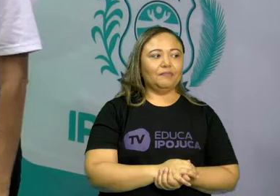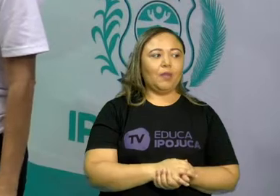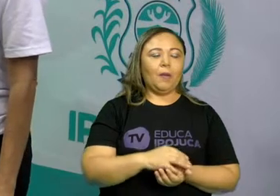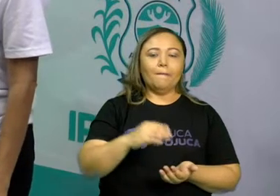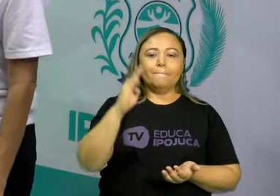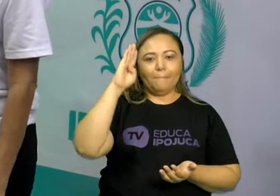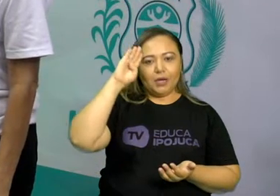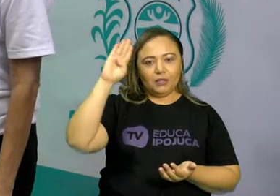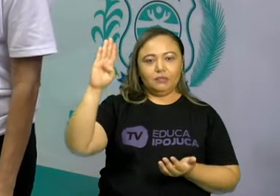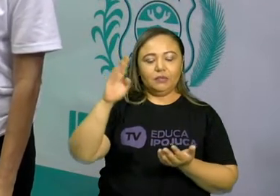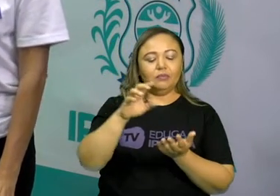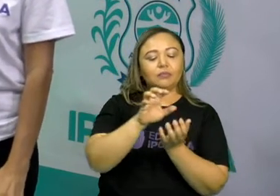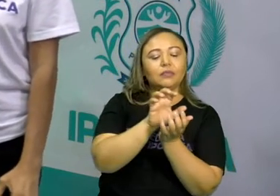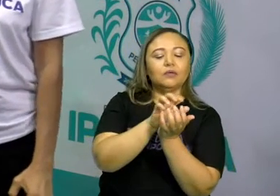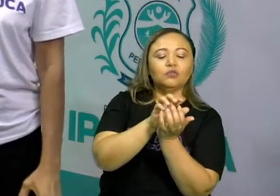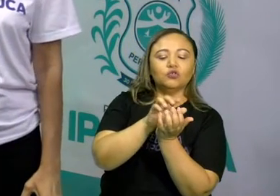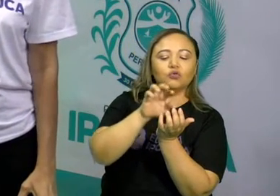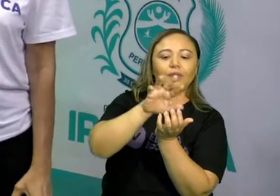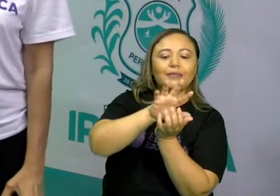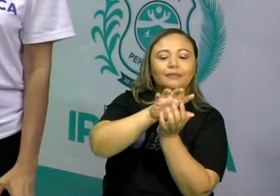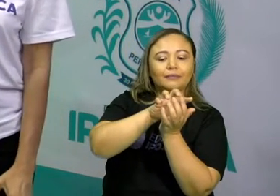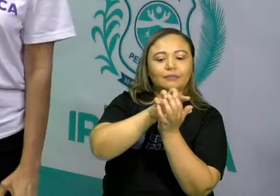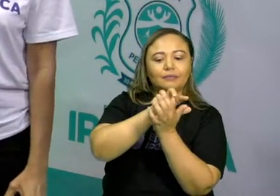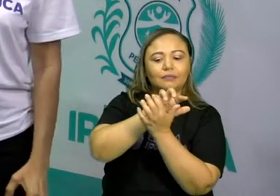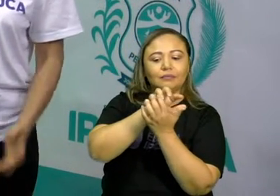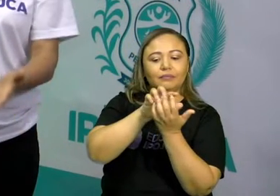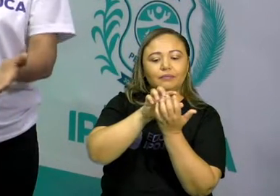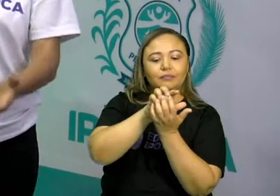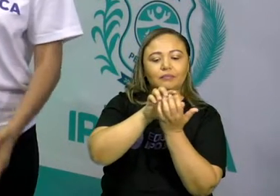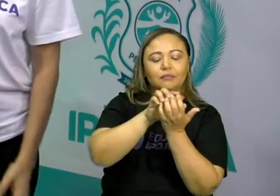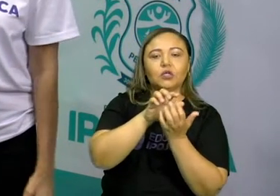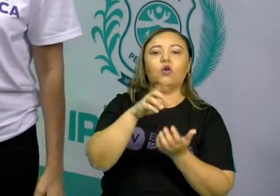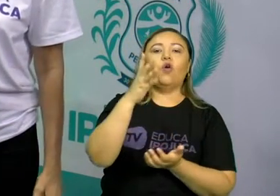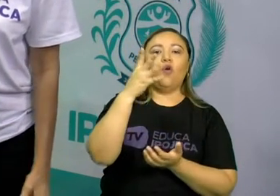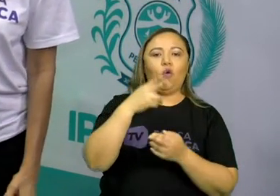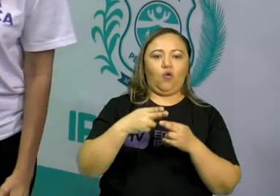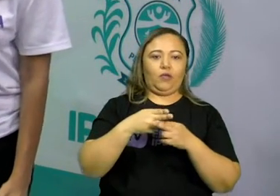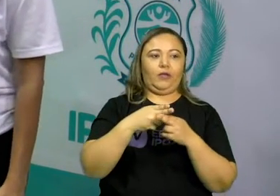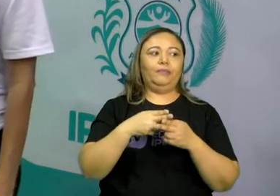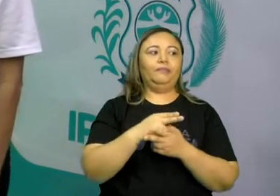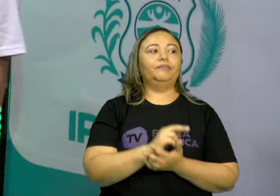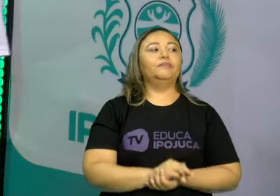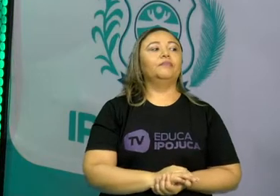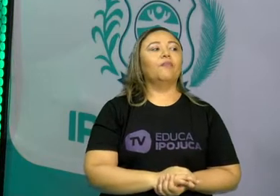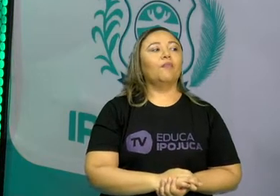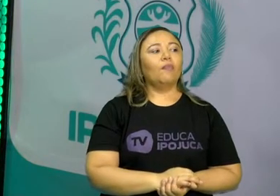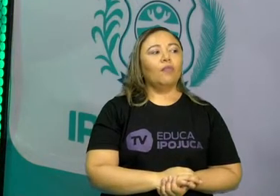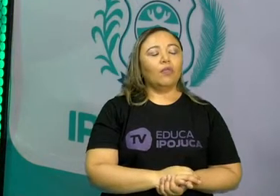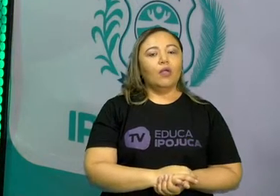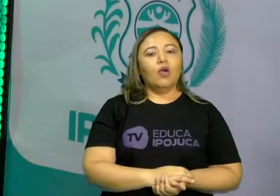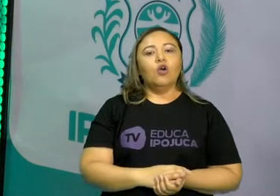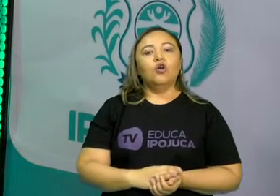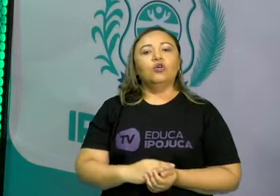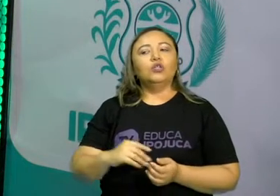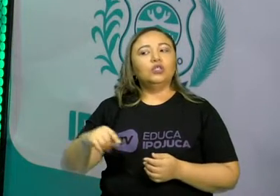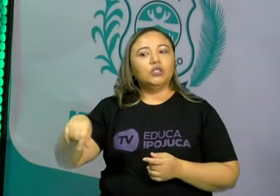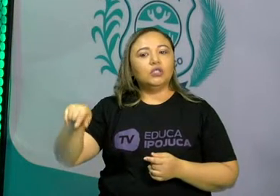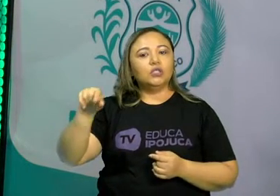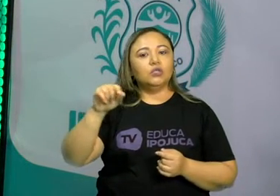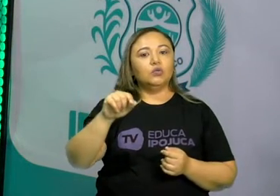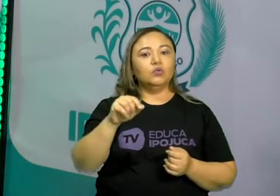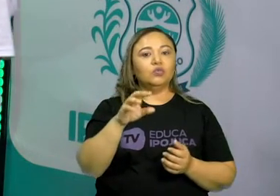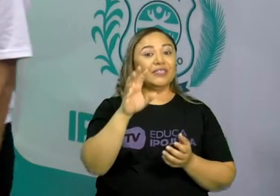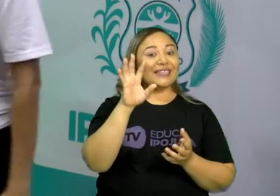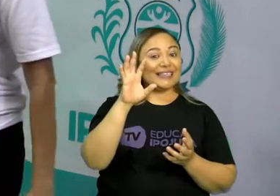função desses dentinhos é cortar os alimentos, tá certo? Agora, qual é a função dos dentes